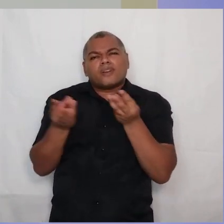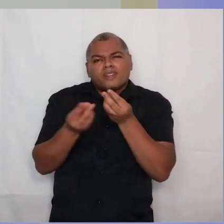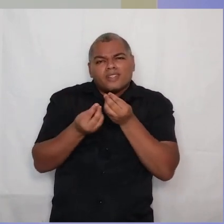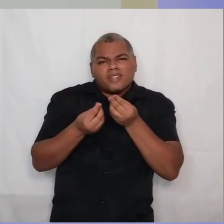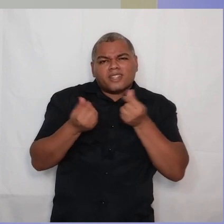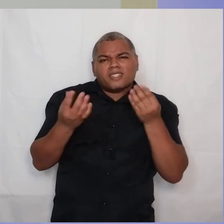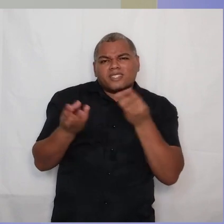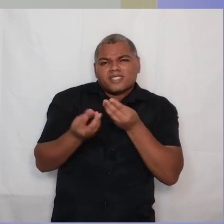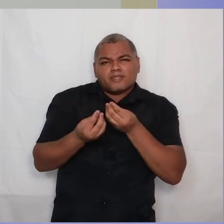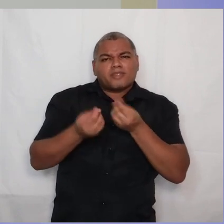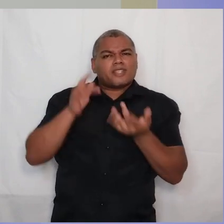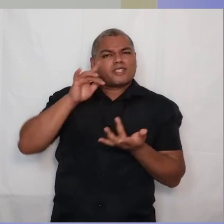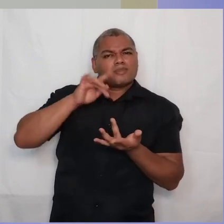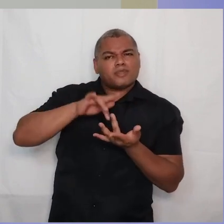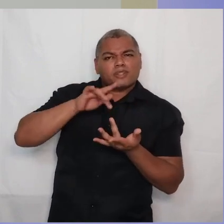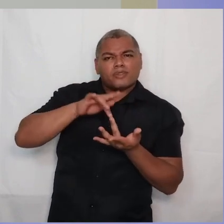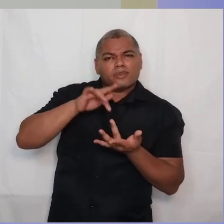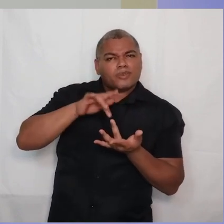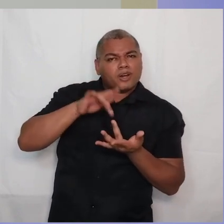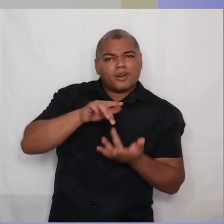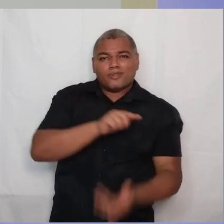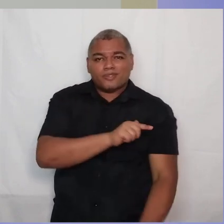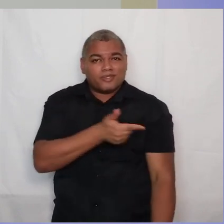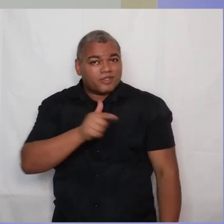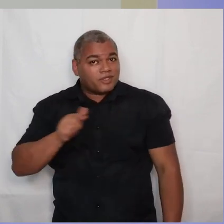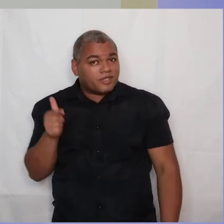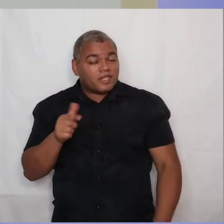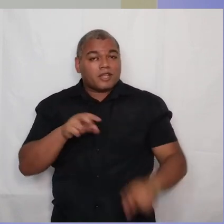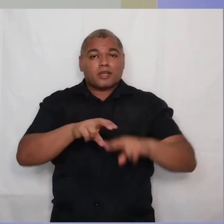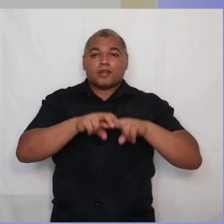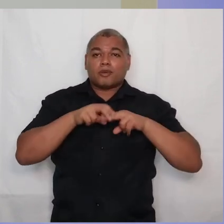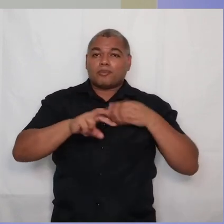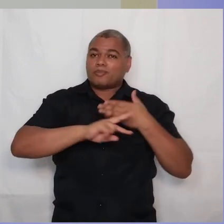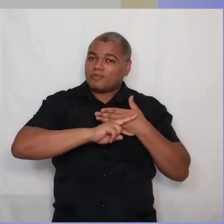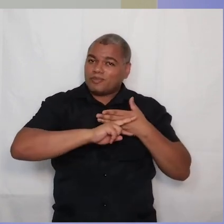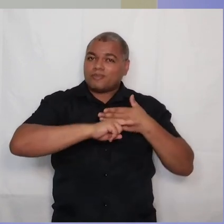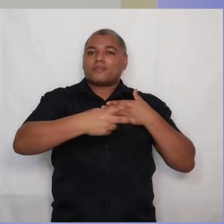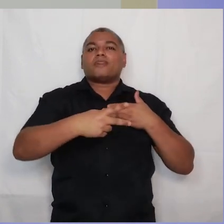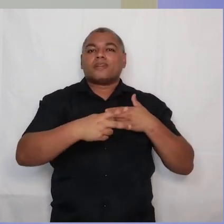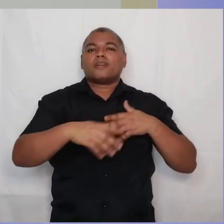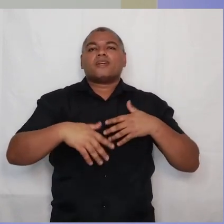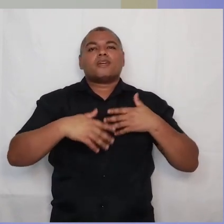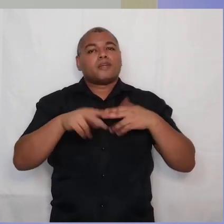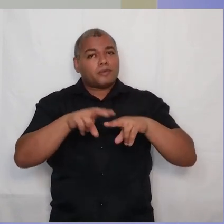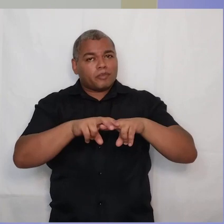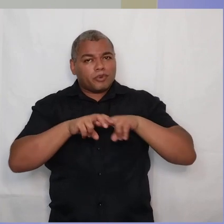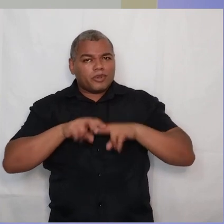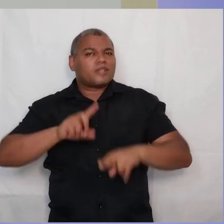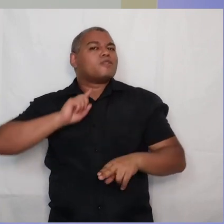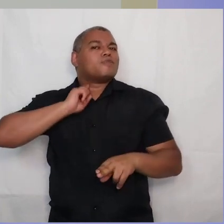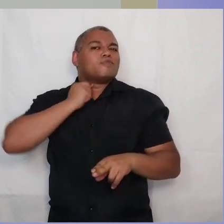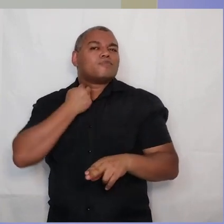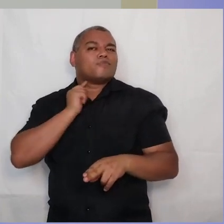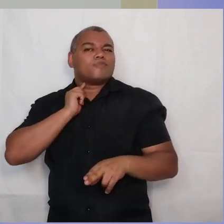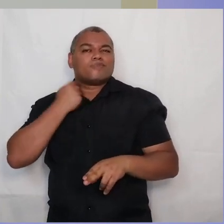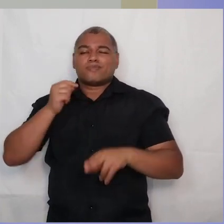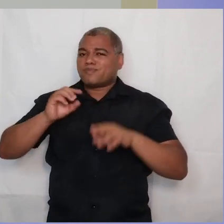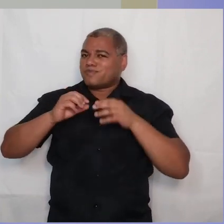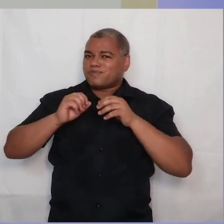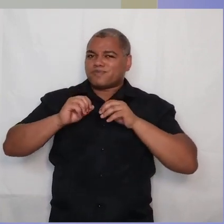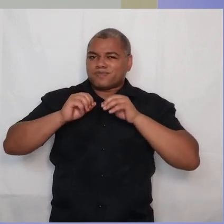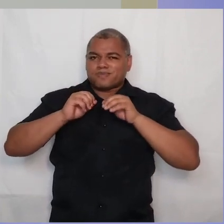sensibilidade espiritual. E, consequentemente, se entregaram à libertinagem, para de forma desenfreada